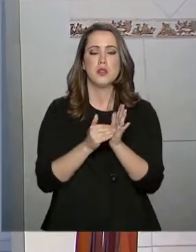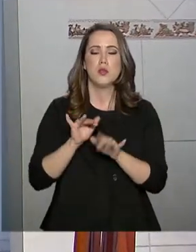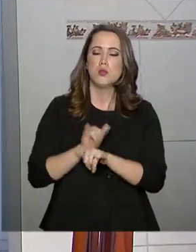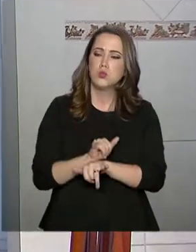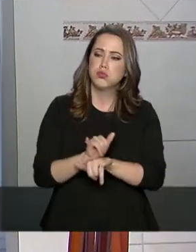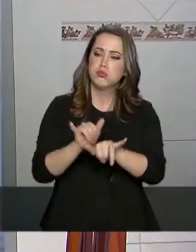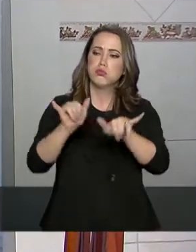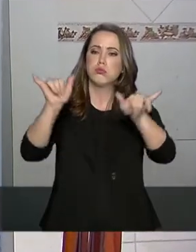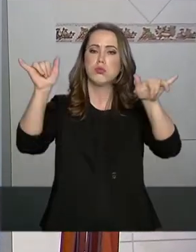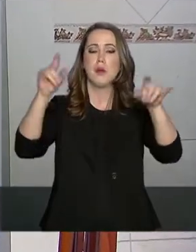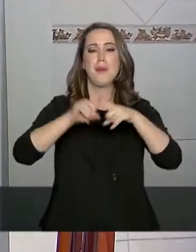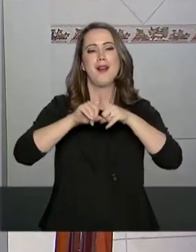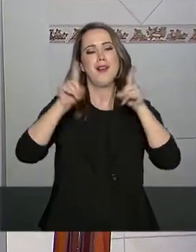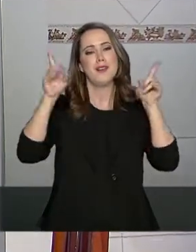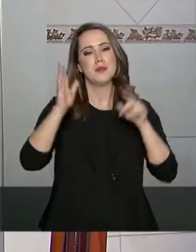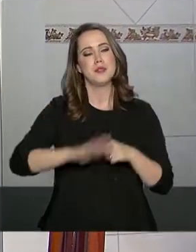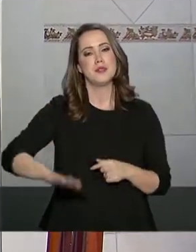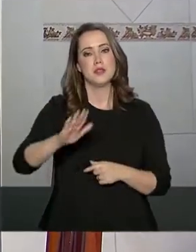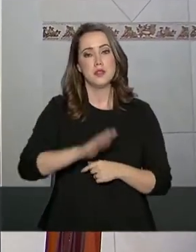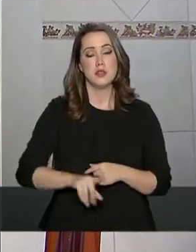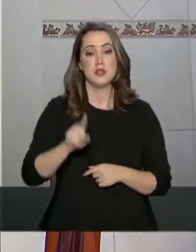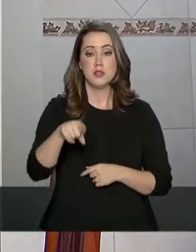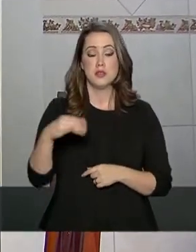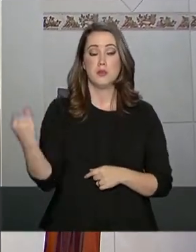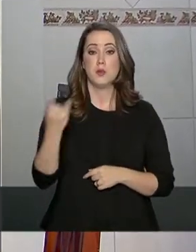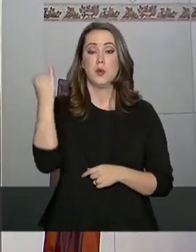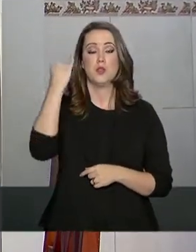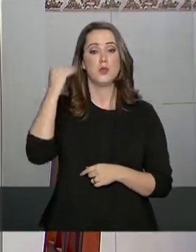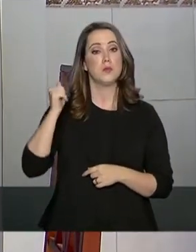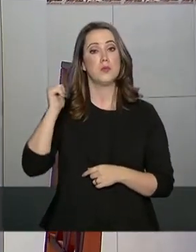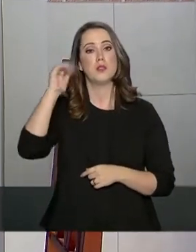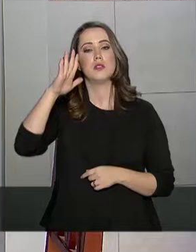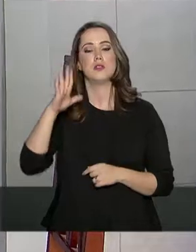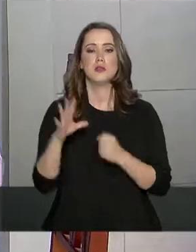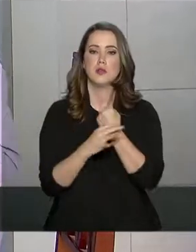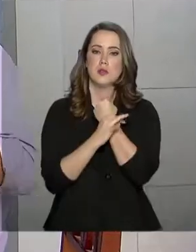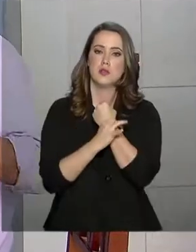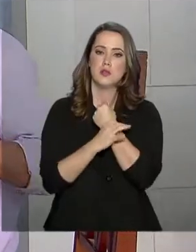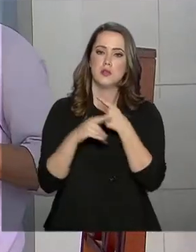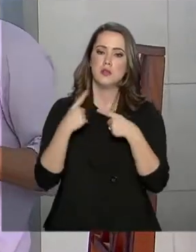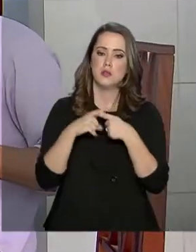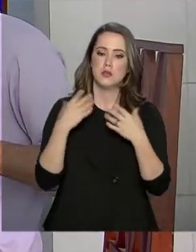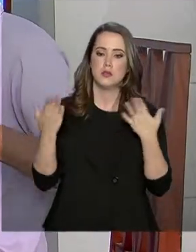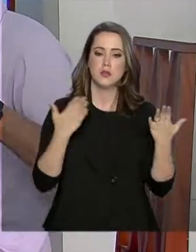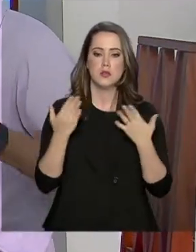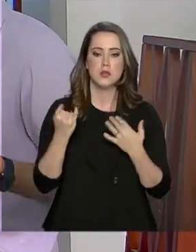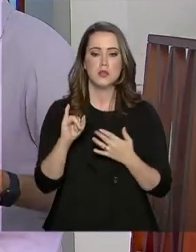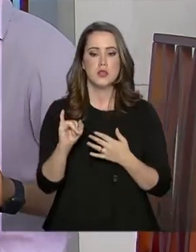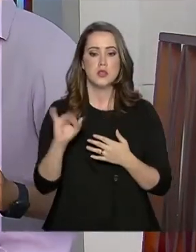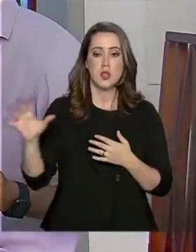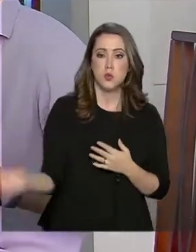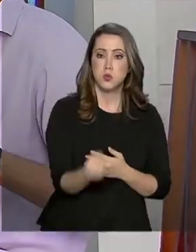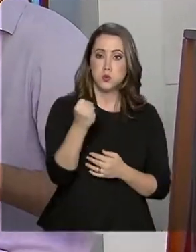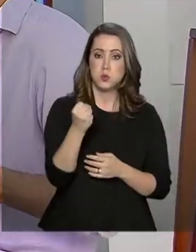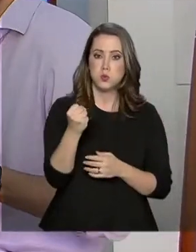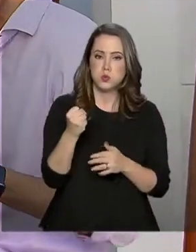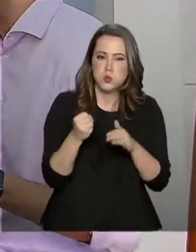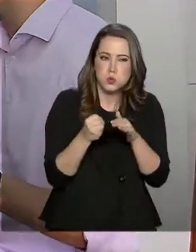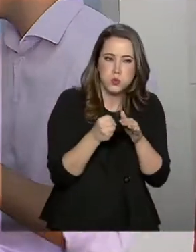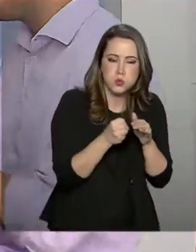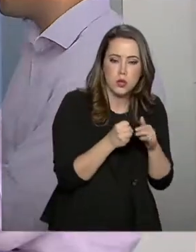de embarcar. Mas para as crianças, esse documento ganha um papel ainda mais importante de segurança, que é o caso de sequestros ou